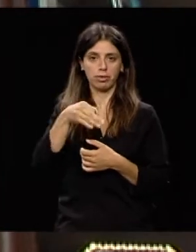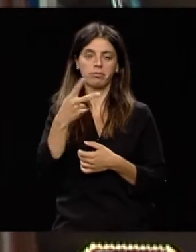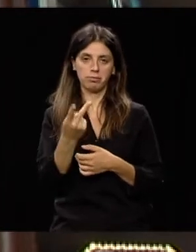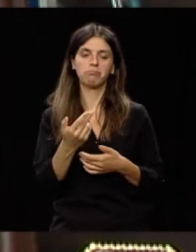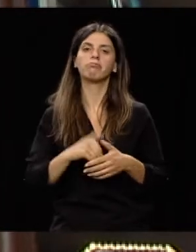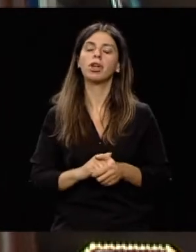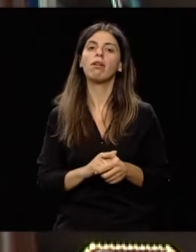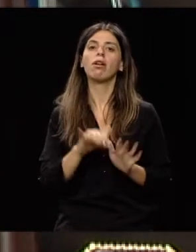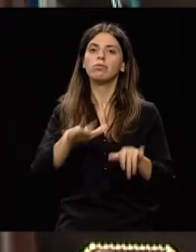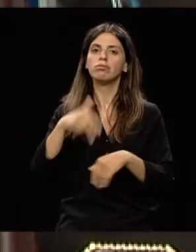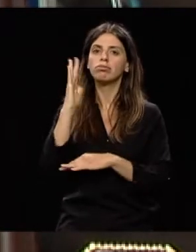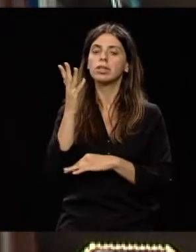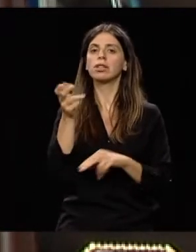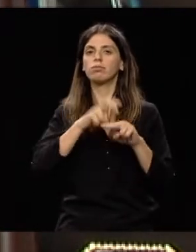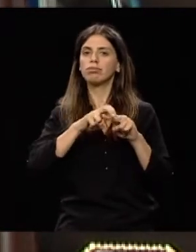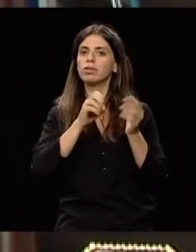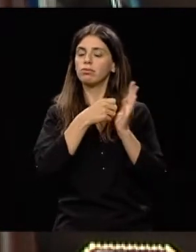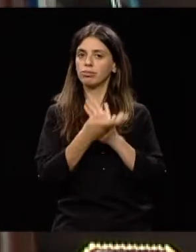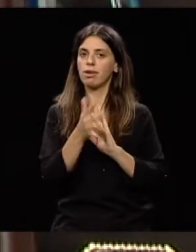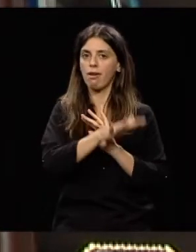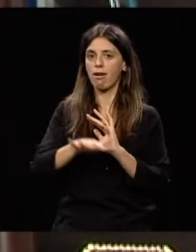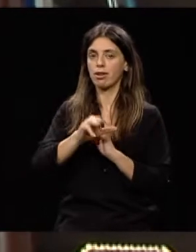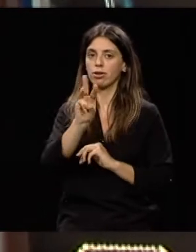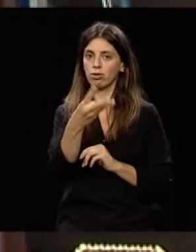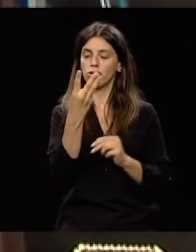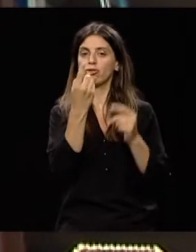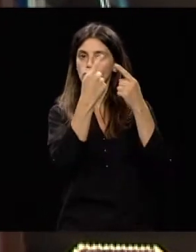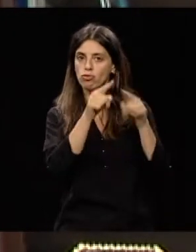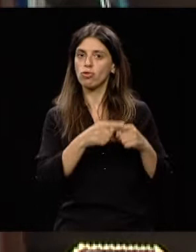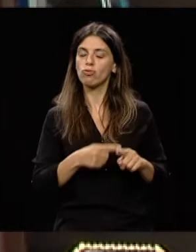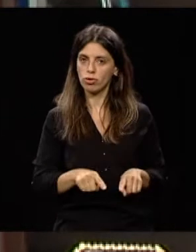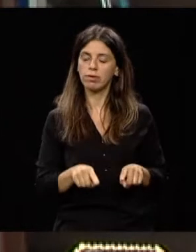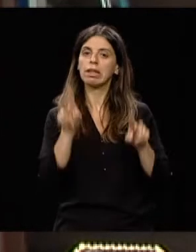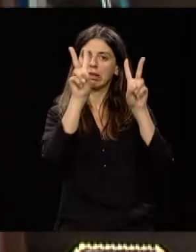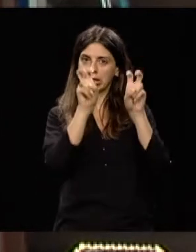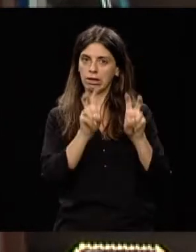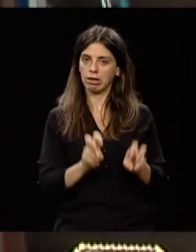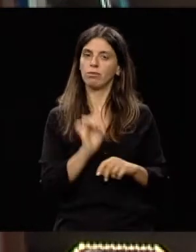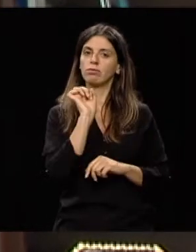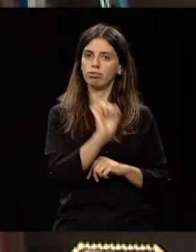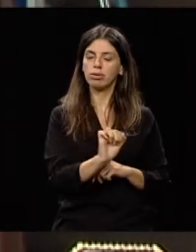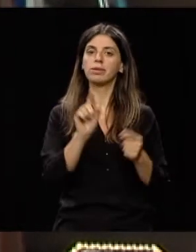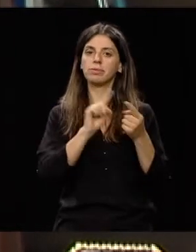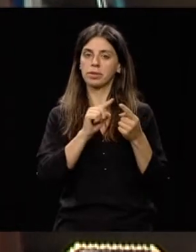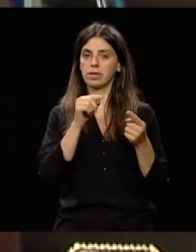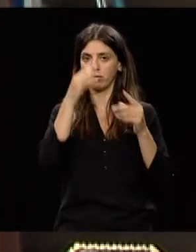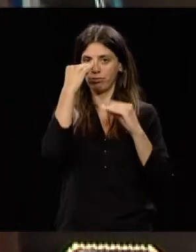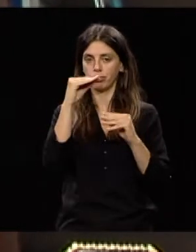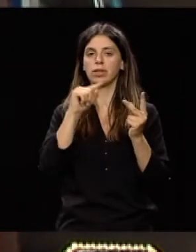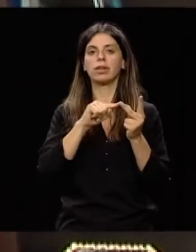multidisciplinar sobre três áreas distintas, sobre educação, sobre tecnologias e sobre saúde.